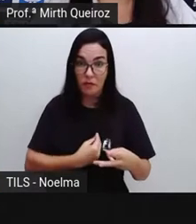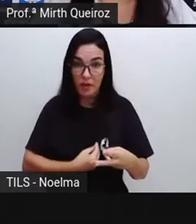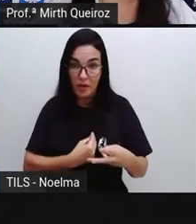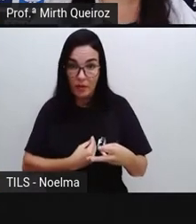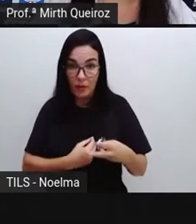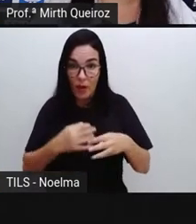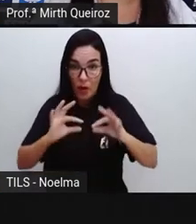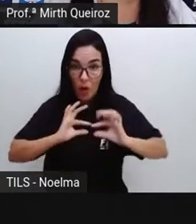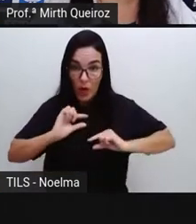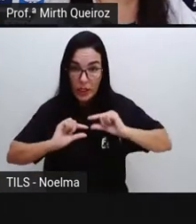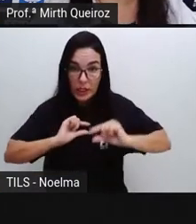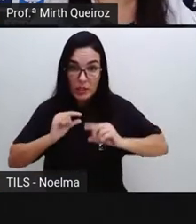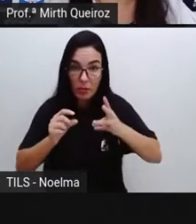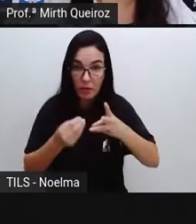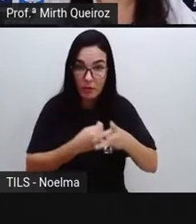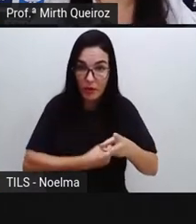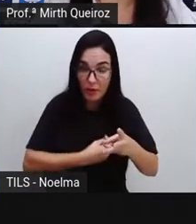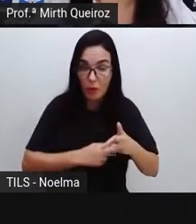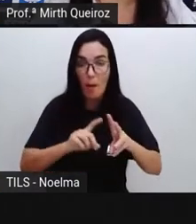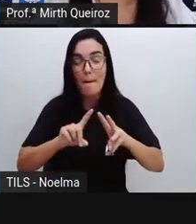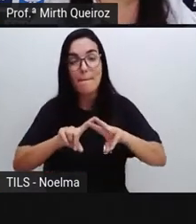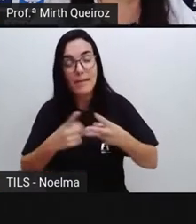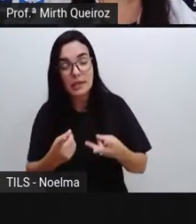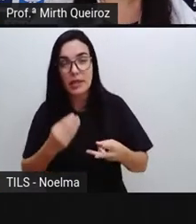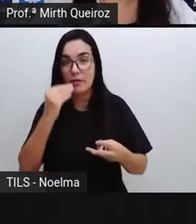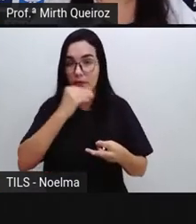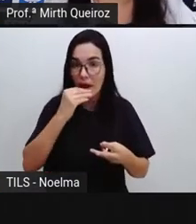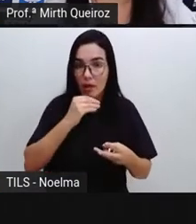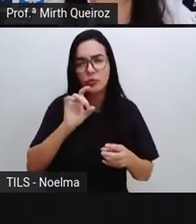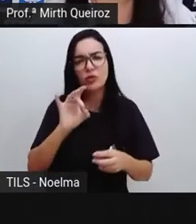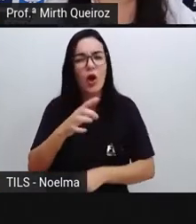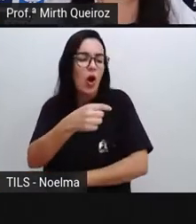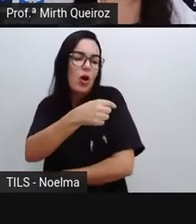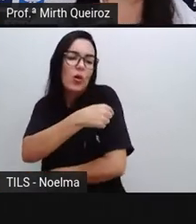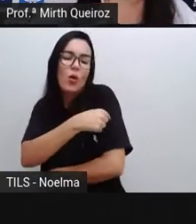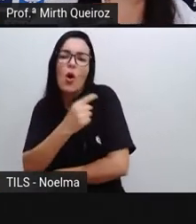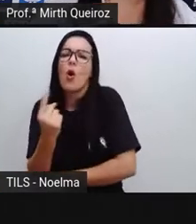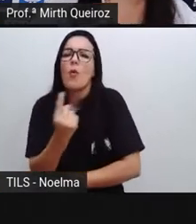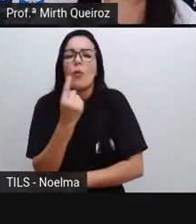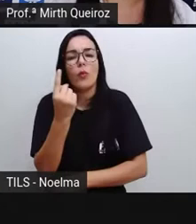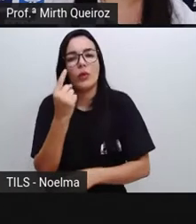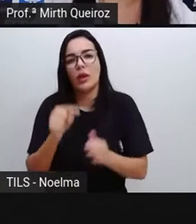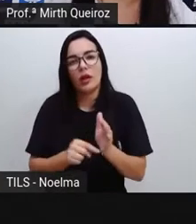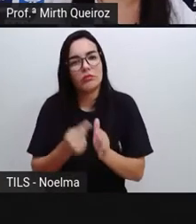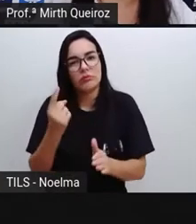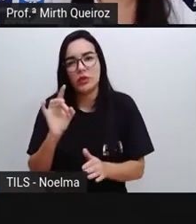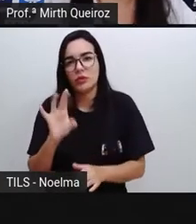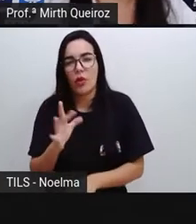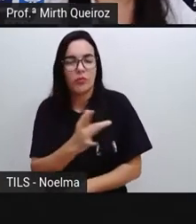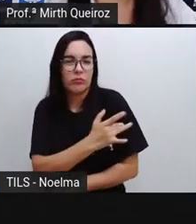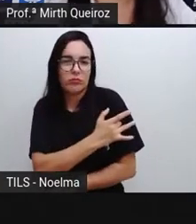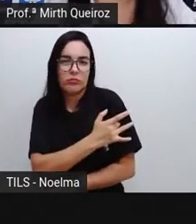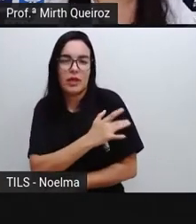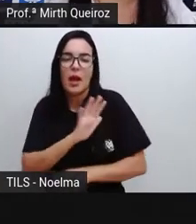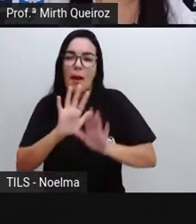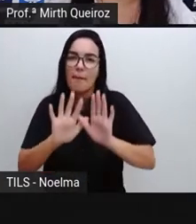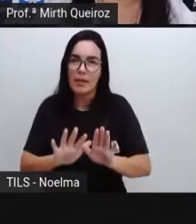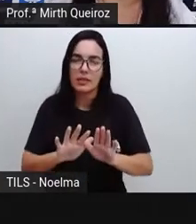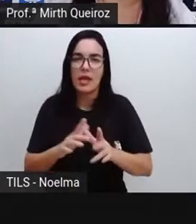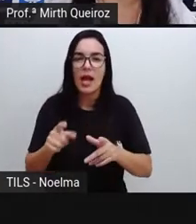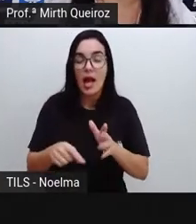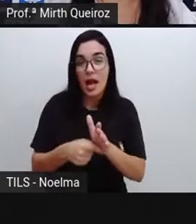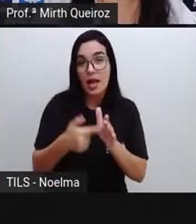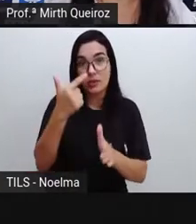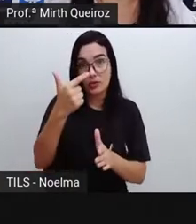a gente precisa apenas de uma única dose, certo? Então é mais prático. Porém, as duas primeiras formas seriam as formas mais